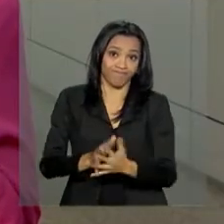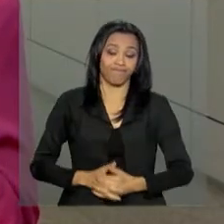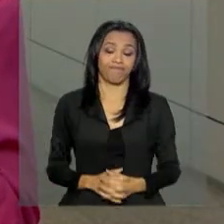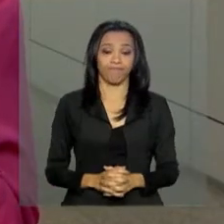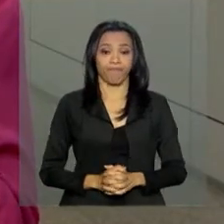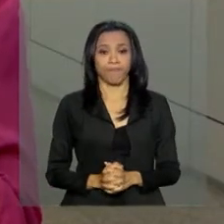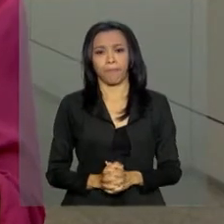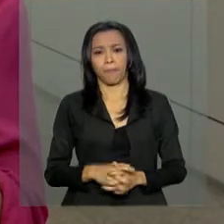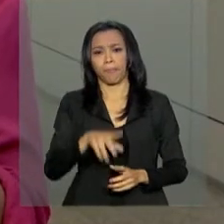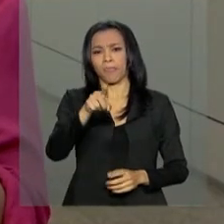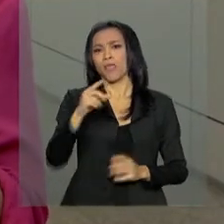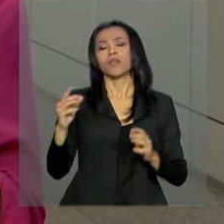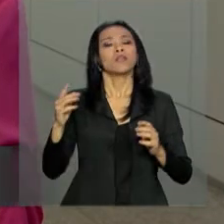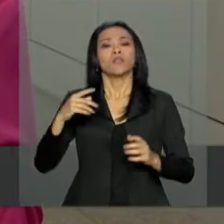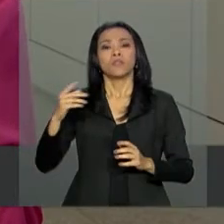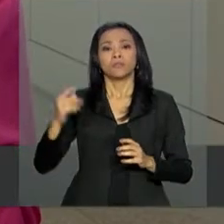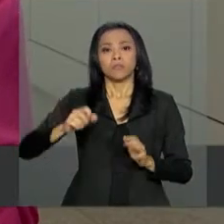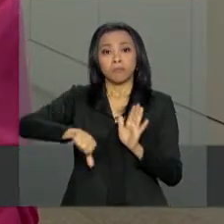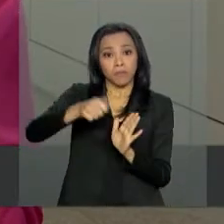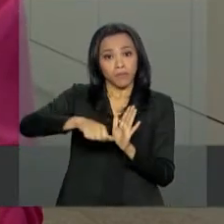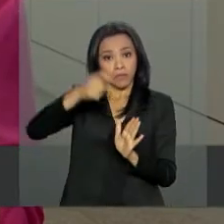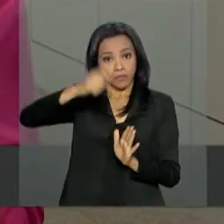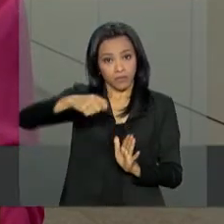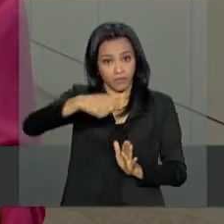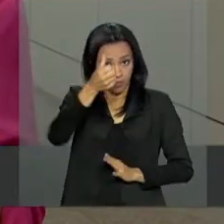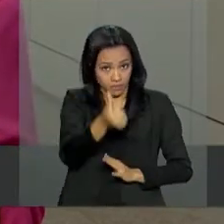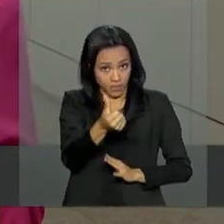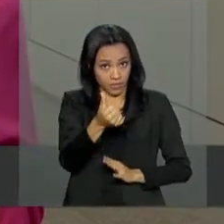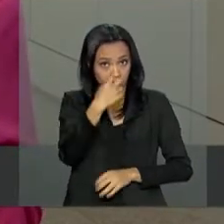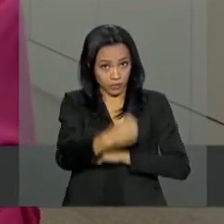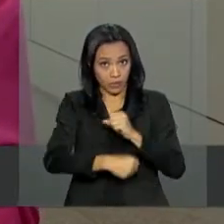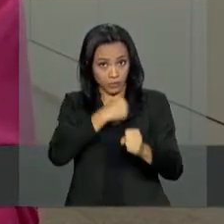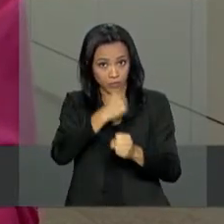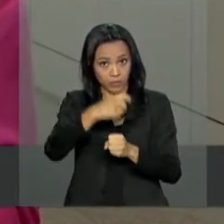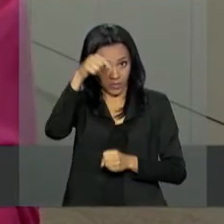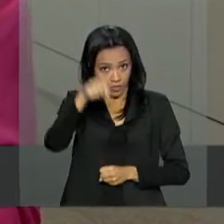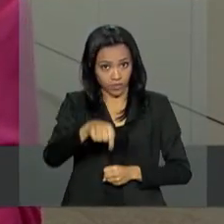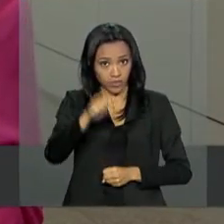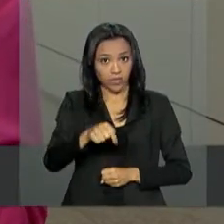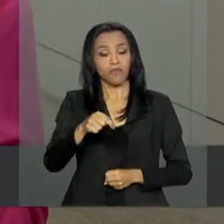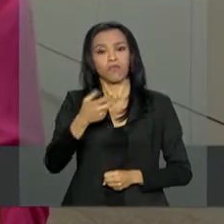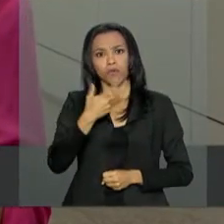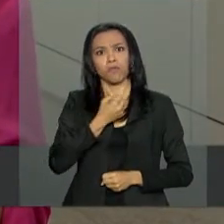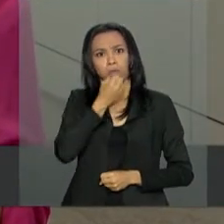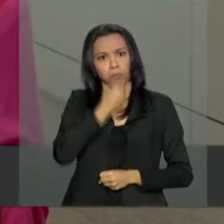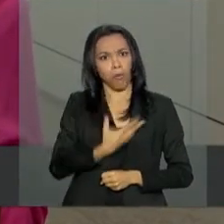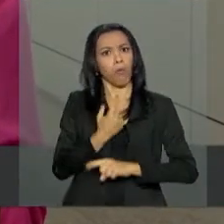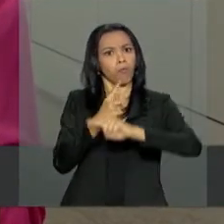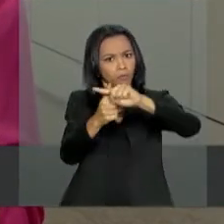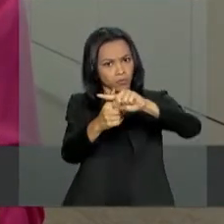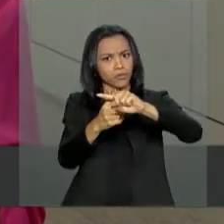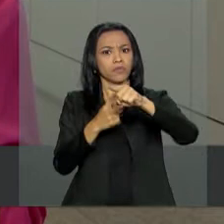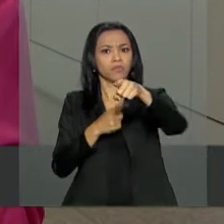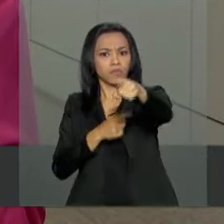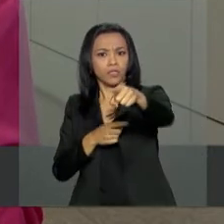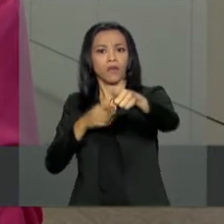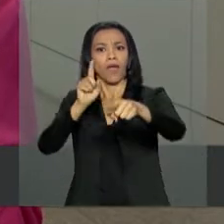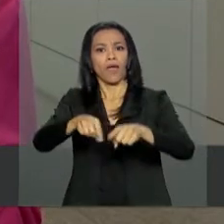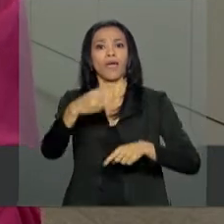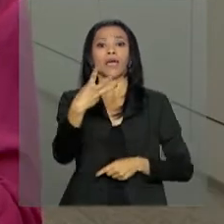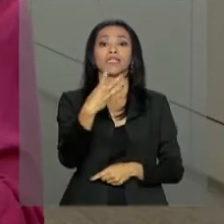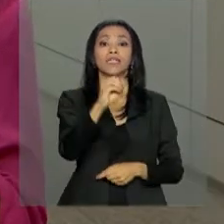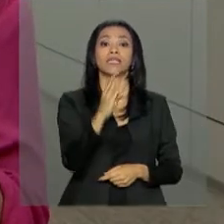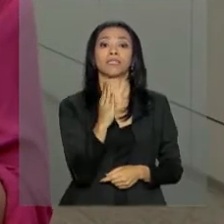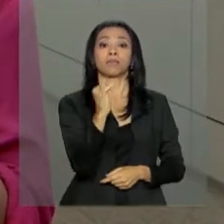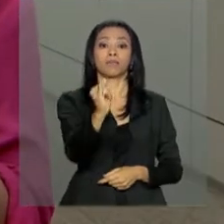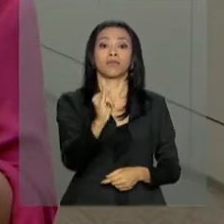Nos primeiros seis meses do ano, a balança comercial brasileira ficou no azul. O saldo positivo é de 30 bilhões